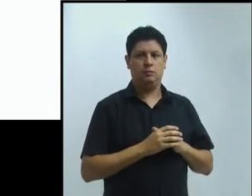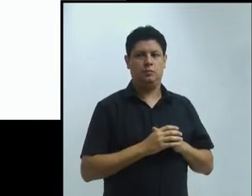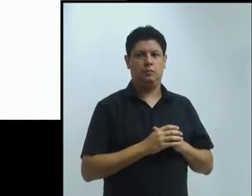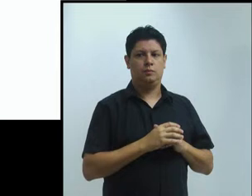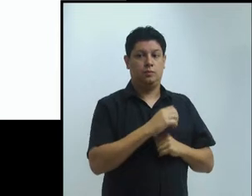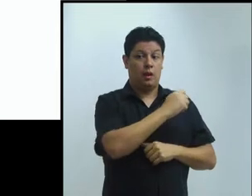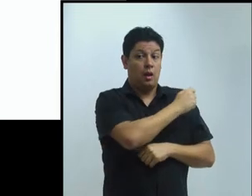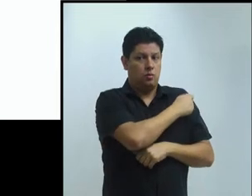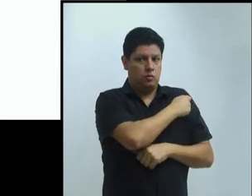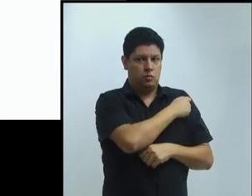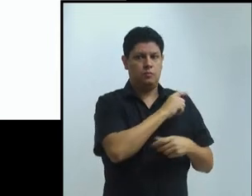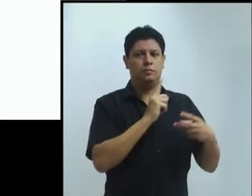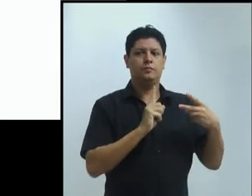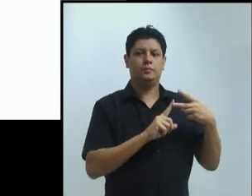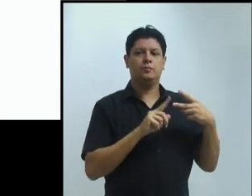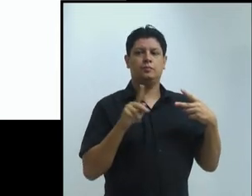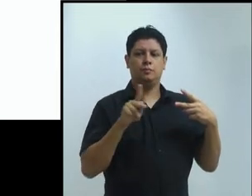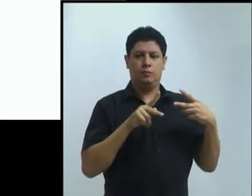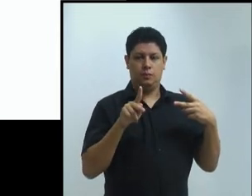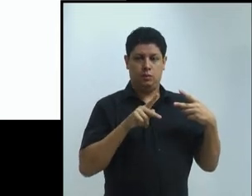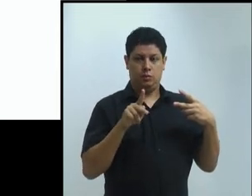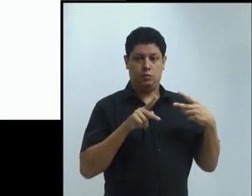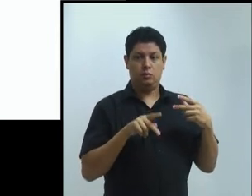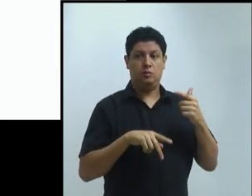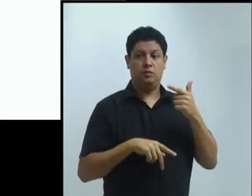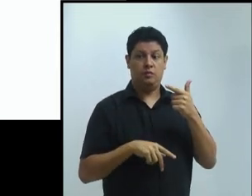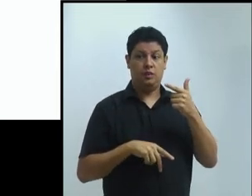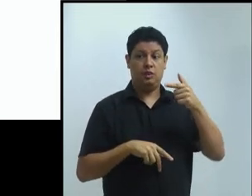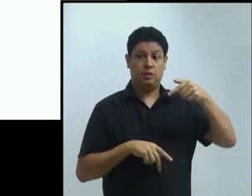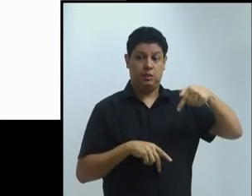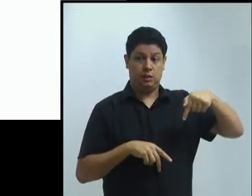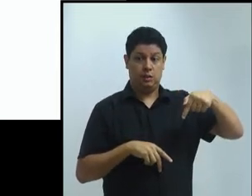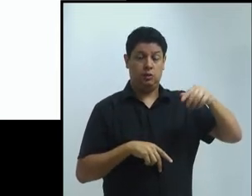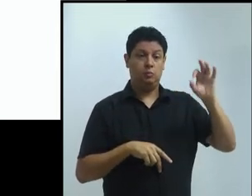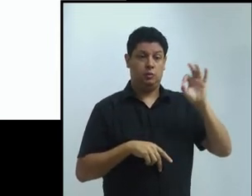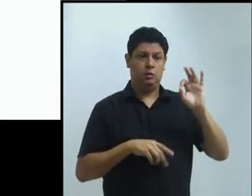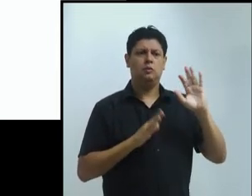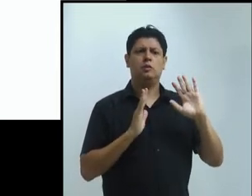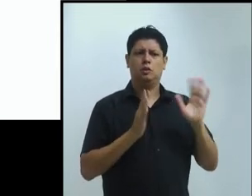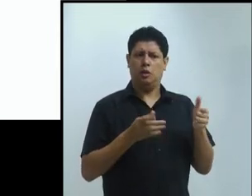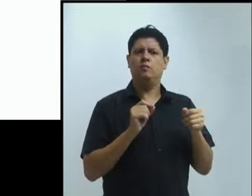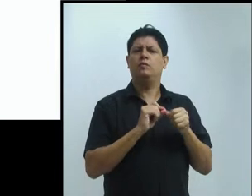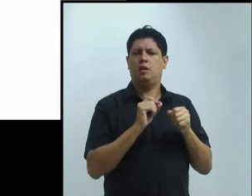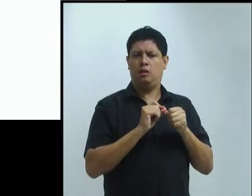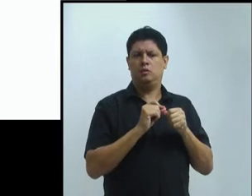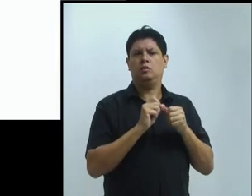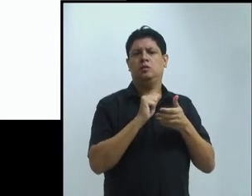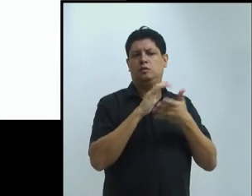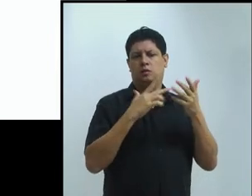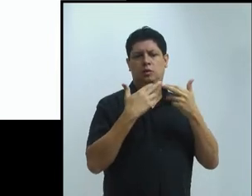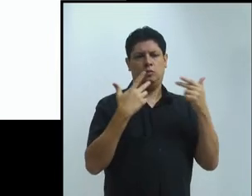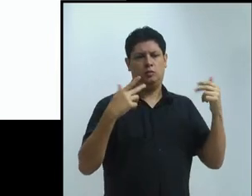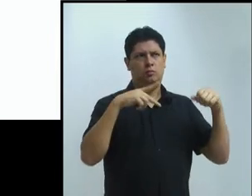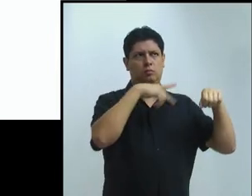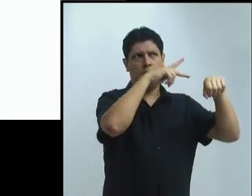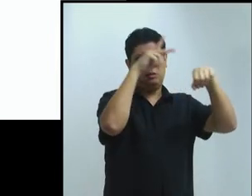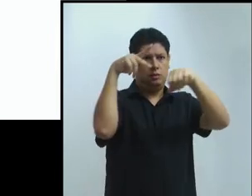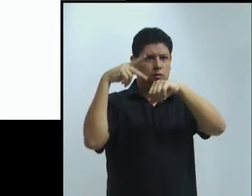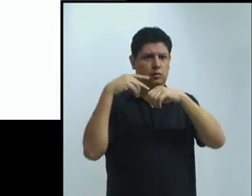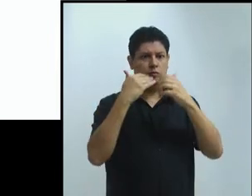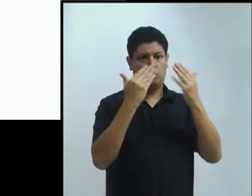27% já participaram de algum programa, e por isso que eu digo que para todo mundo, vocês não participam, porque não